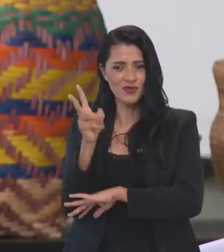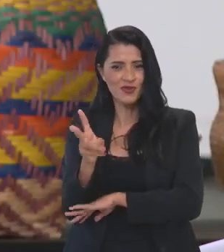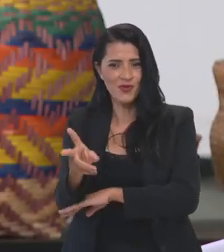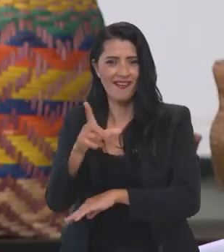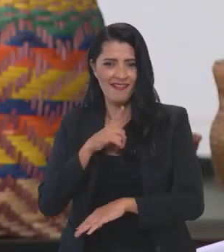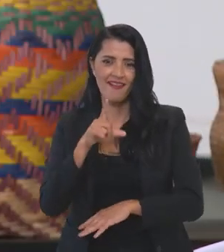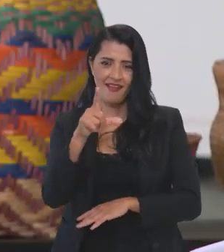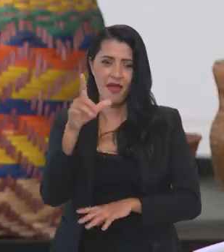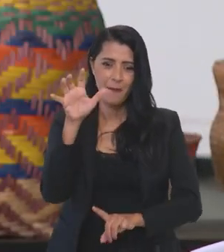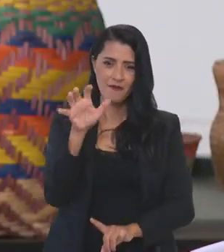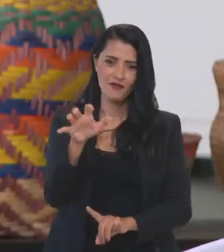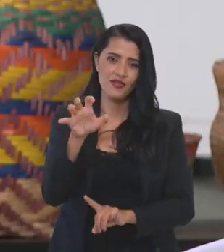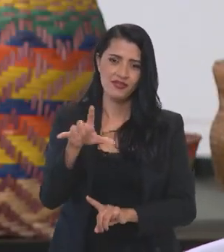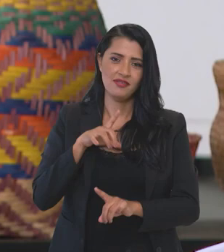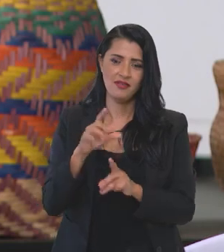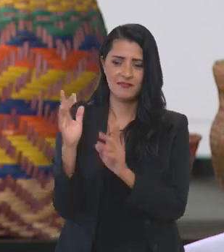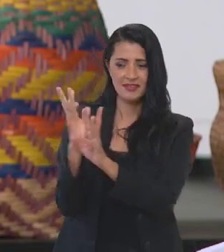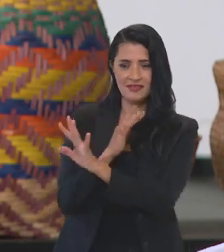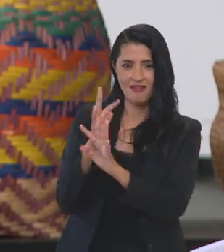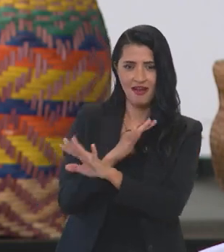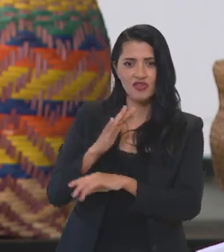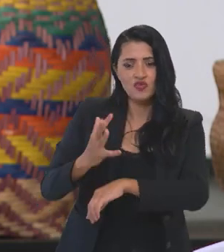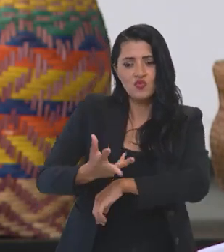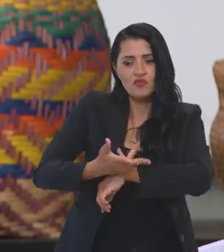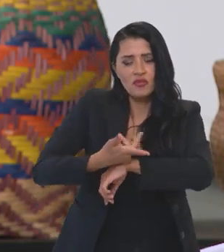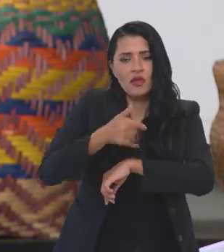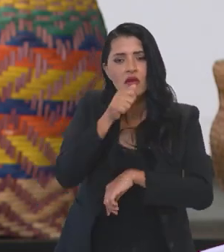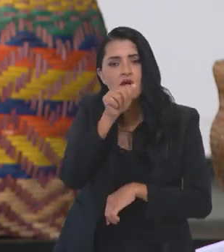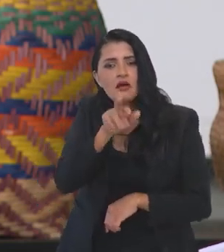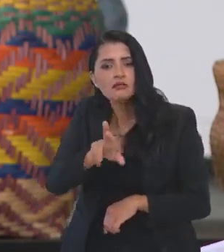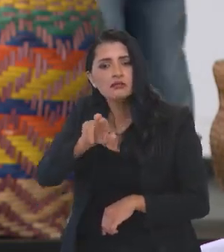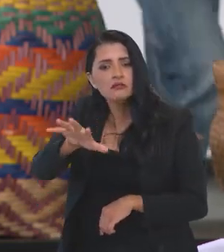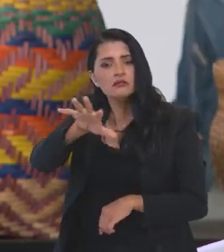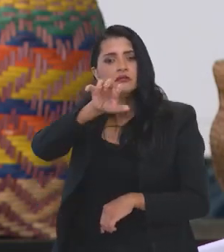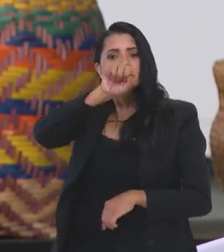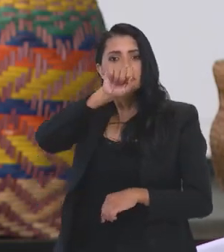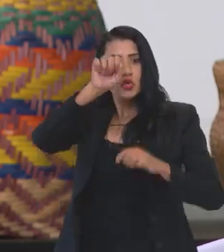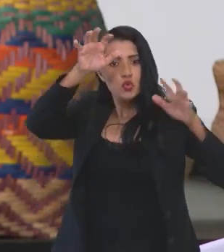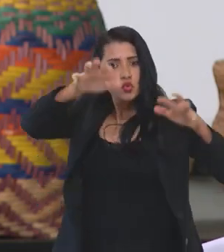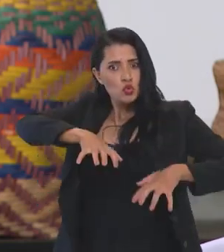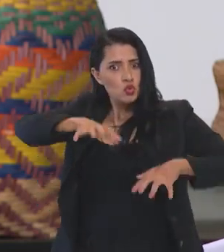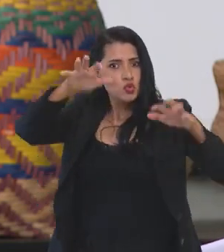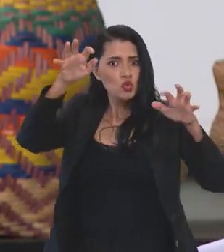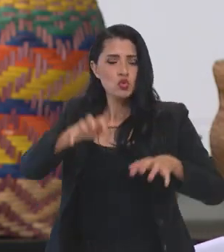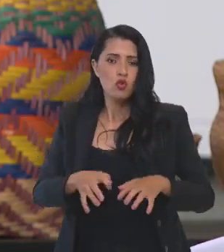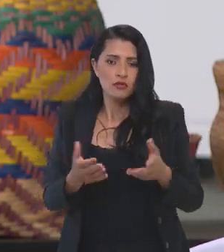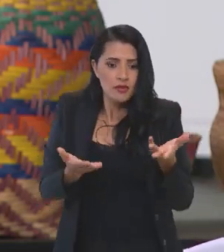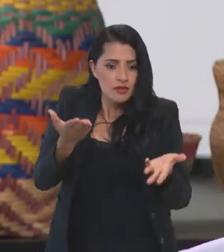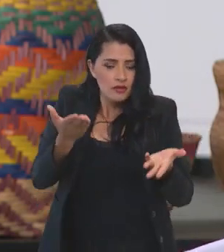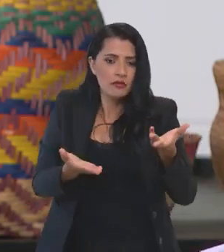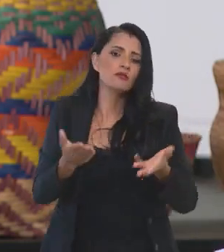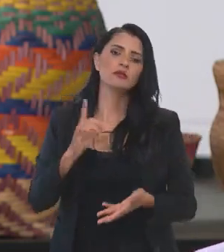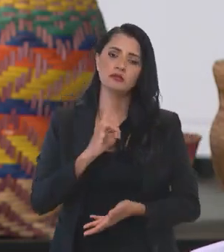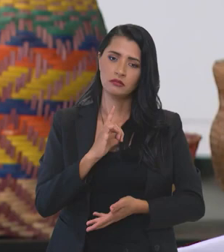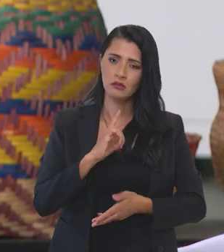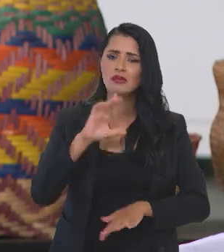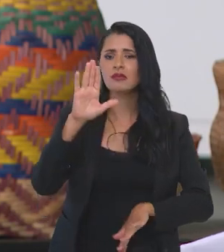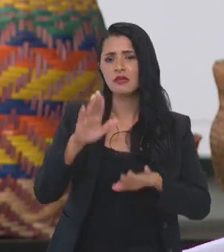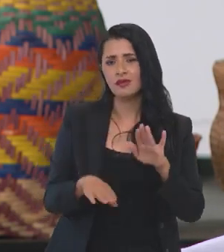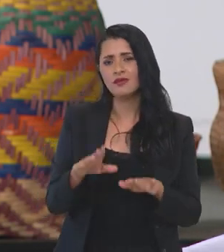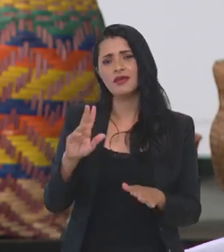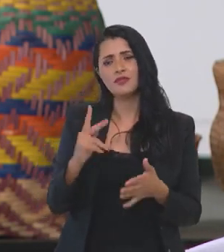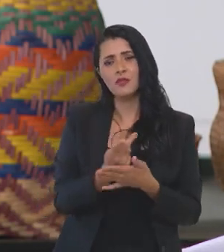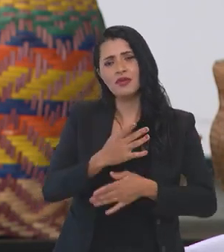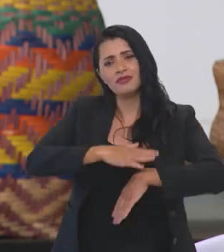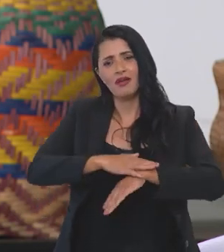efeito nas grandes cidades, na qualidade do ar, nessa chuva, no equilíbrio. E,